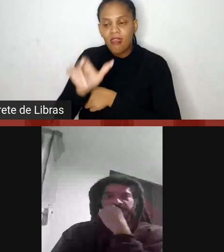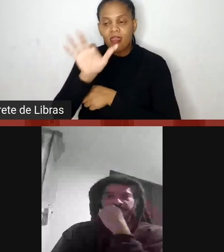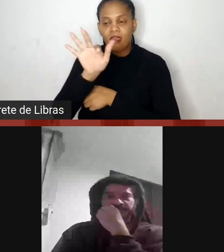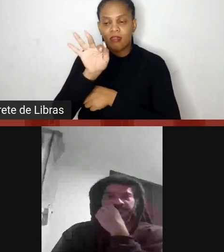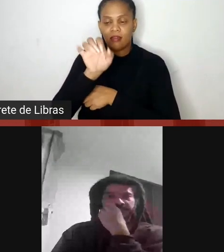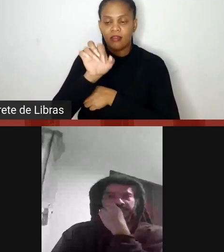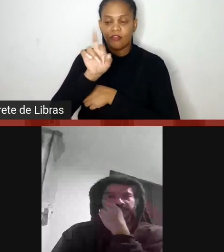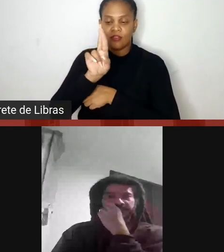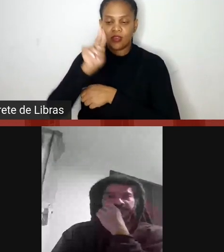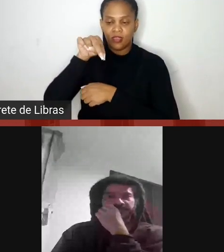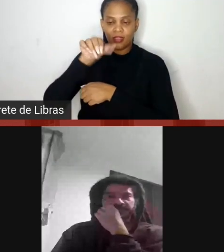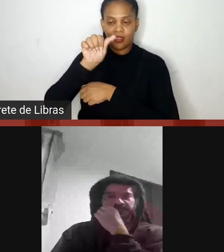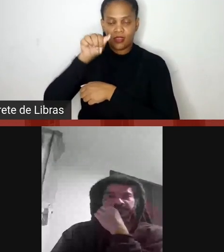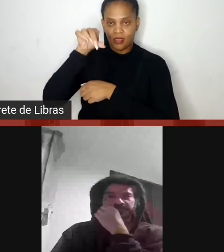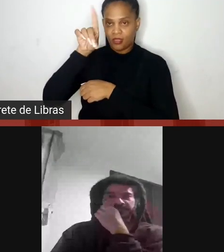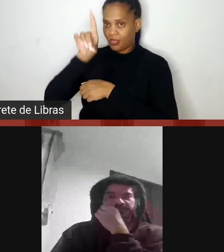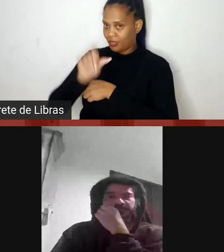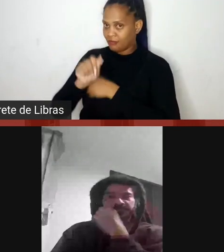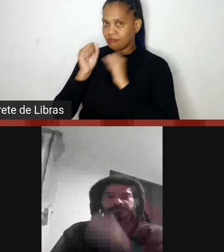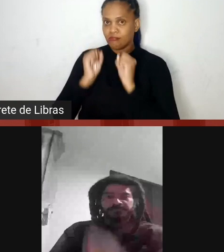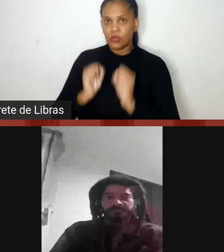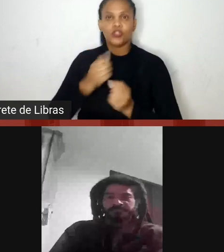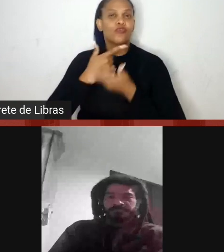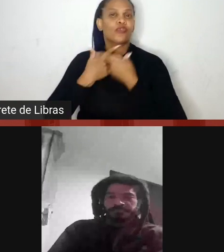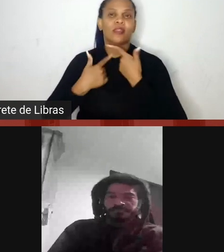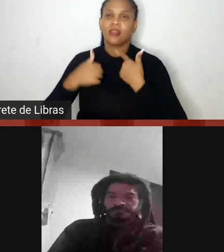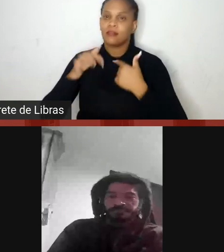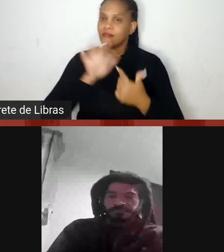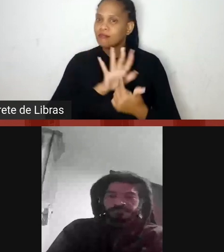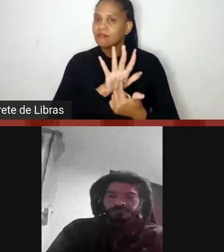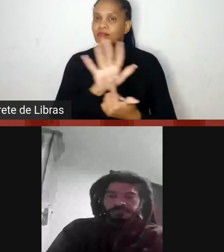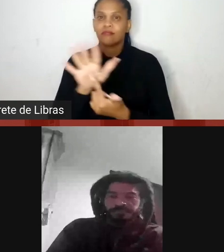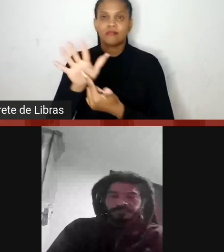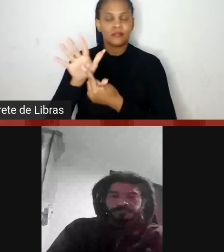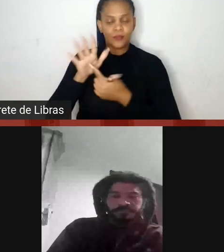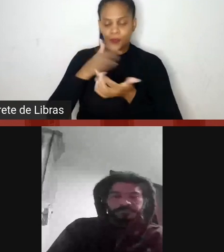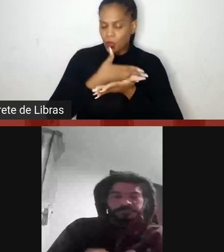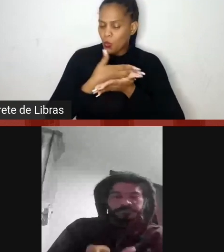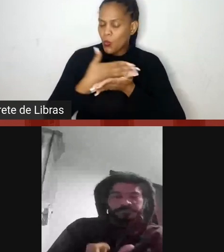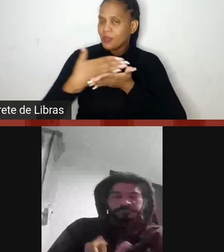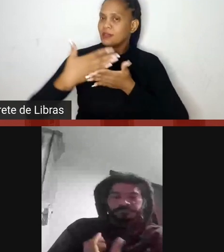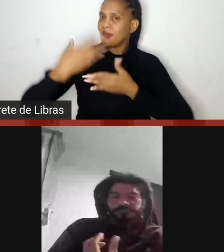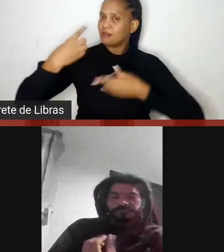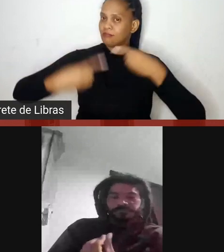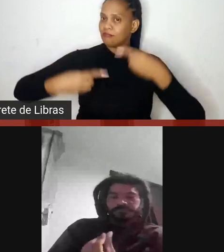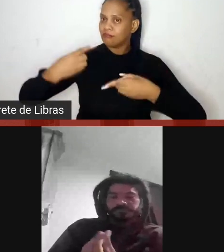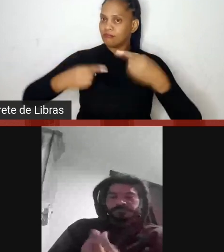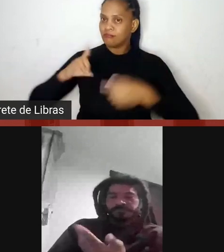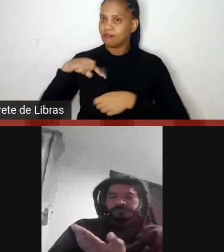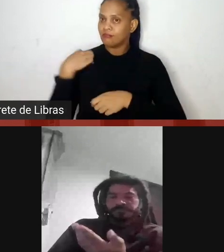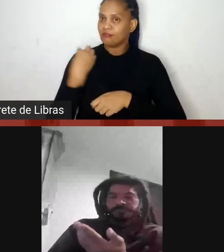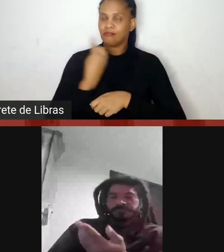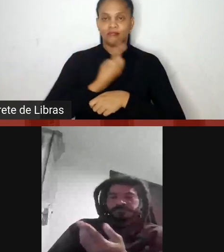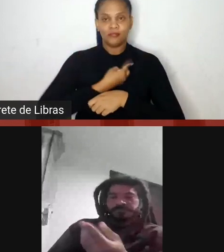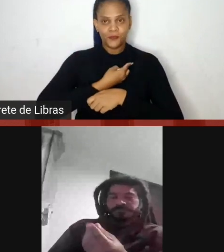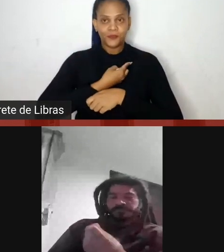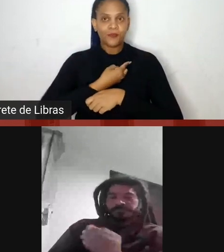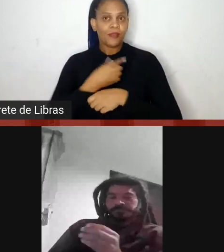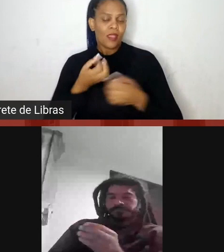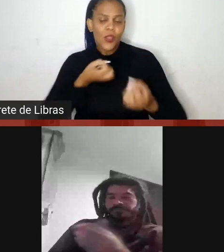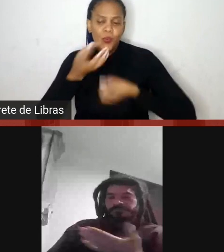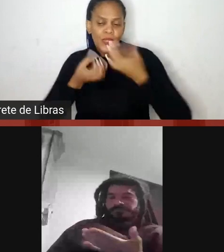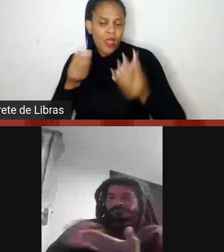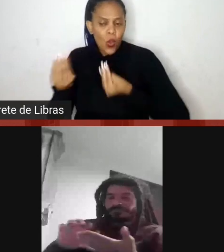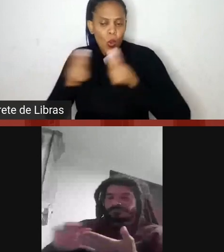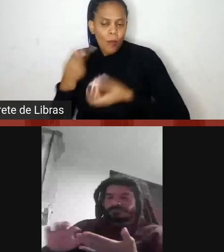você pode ficar à vontade em se apresentar e iniciar esse diálogo com a gente, a partir do debate, da sua história, de todo o